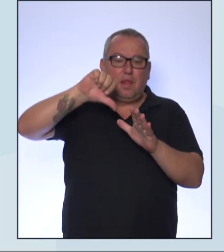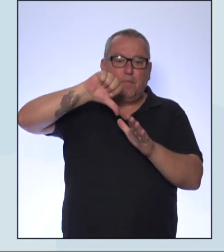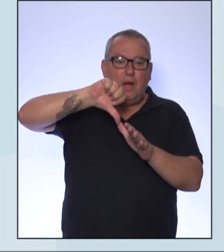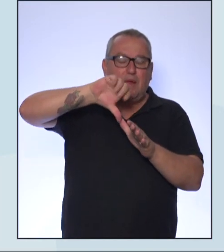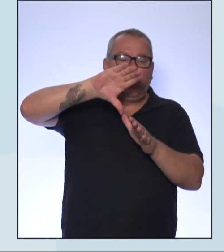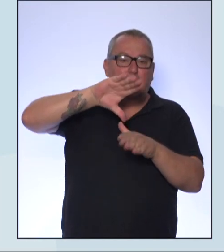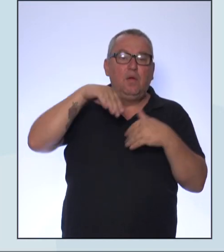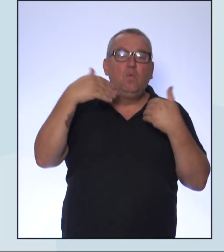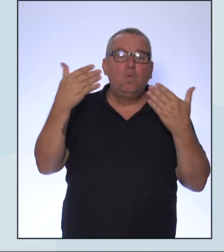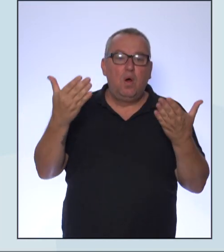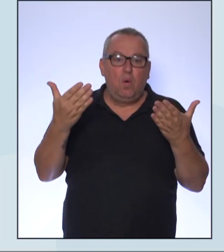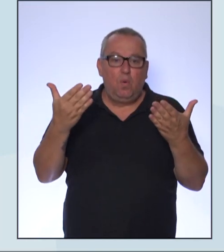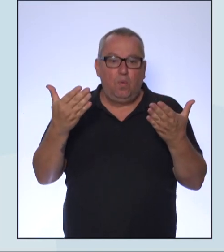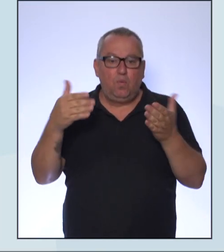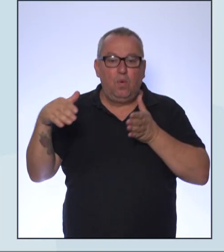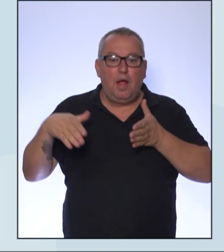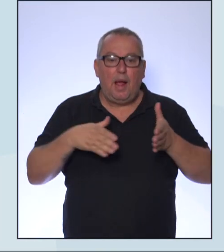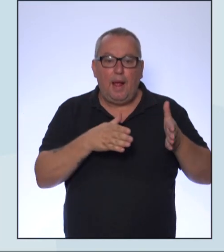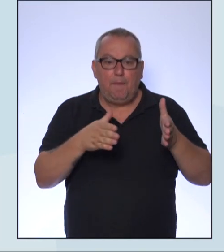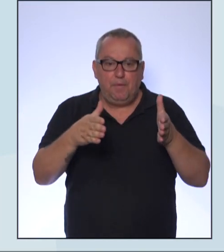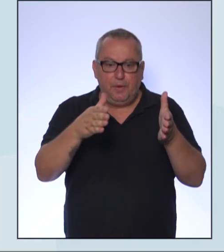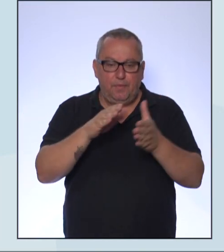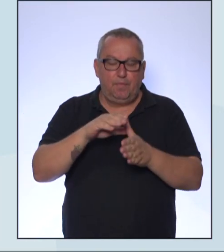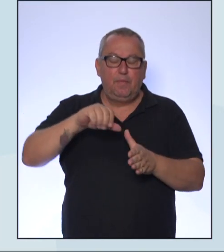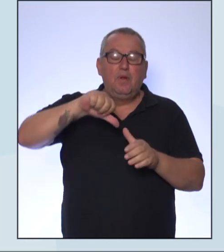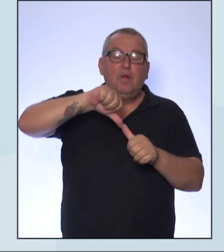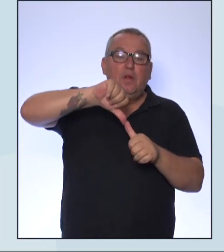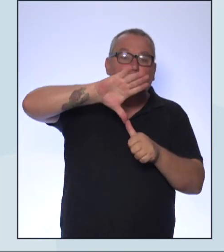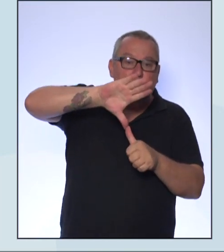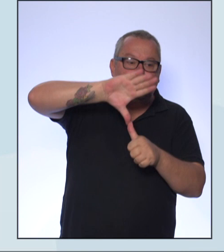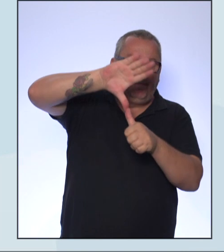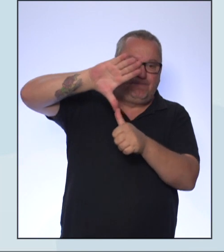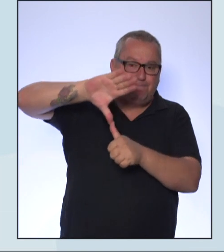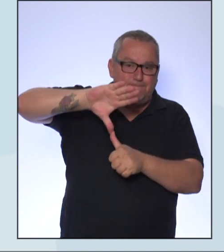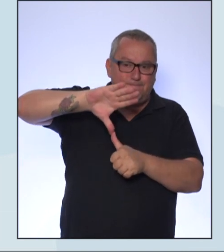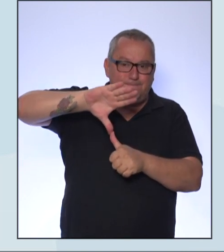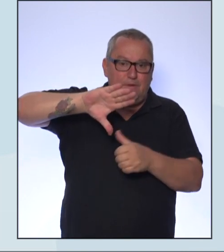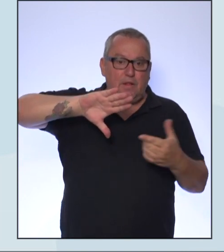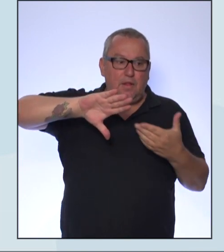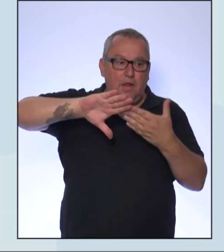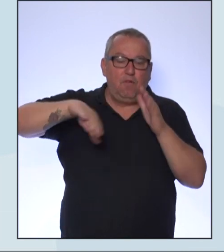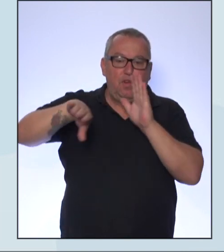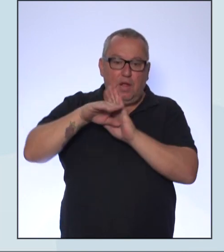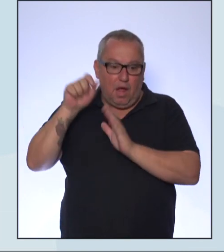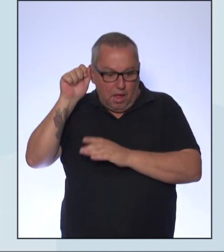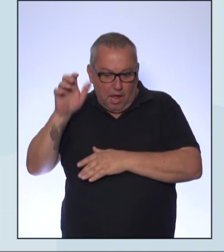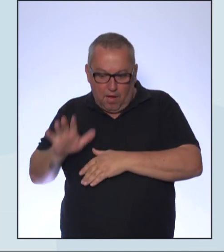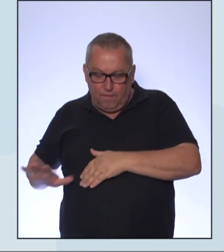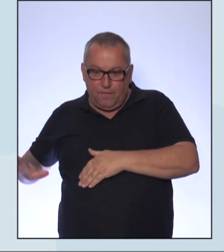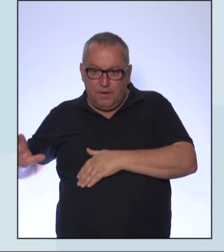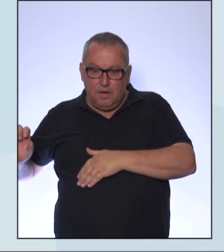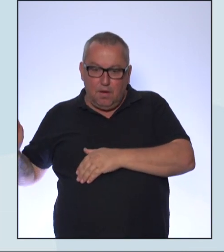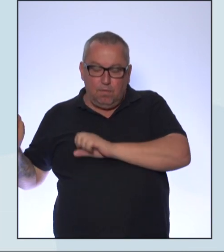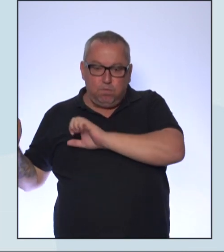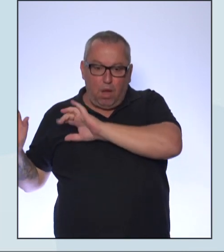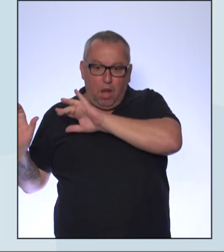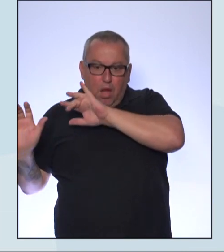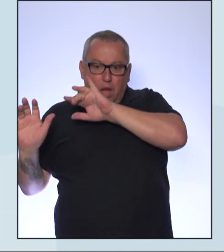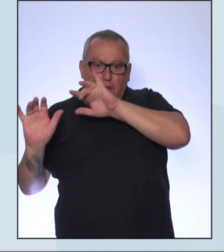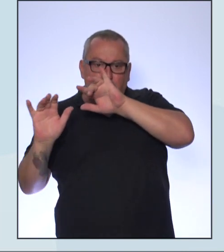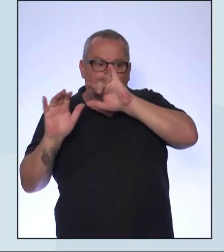Então, quais seriam esses caminhos aí da África até chegar à América? Depois, outro